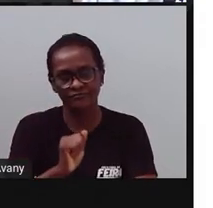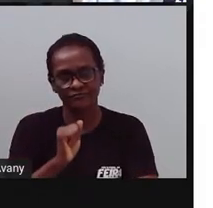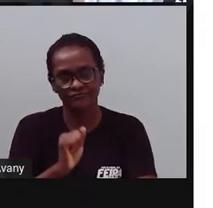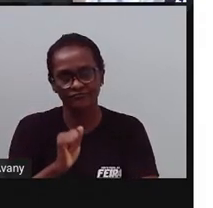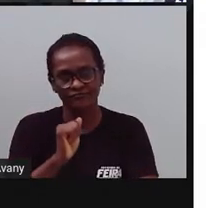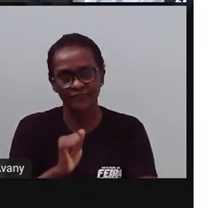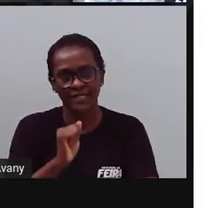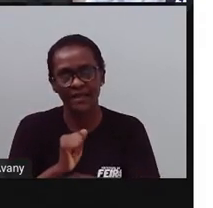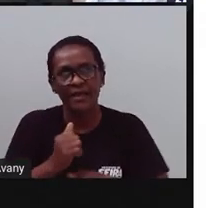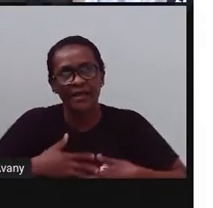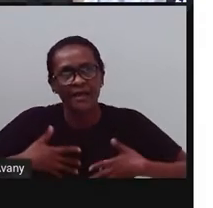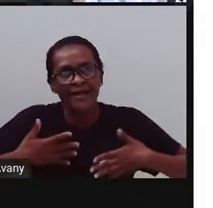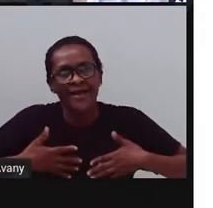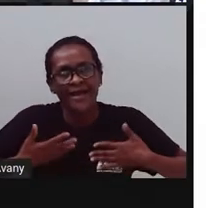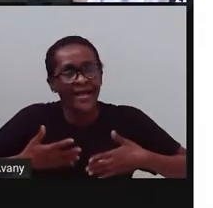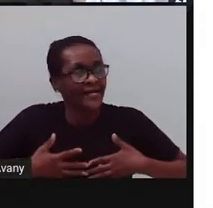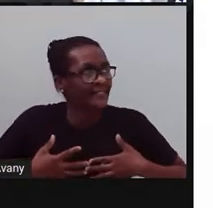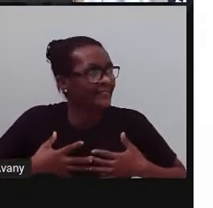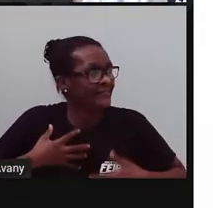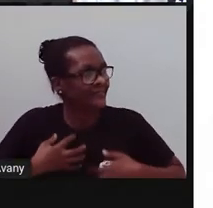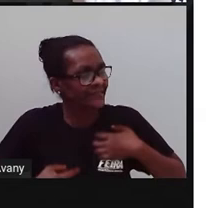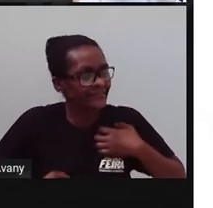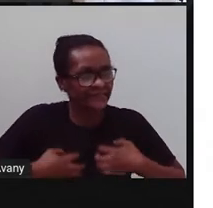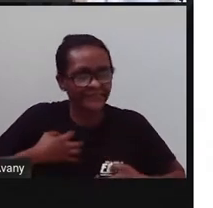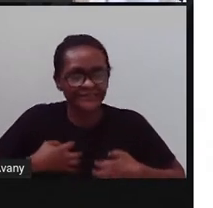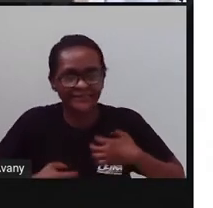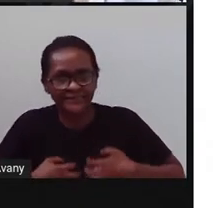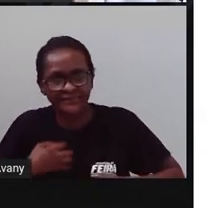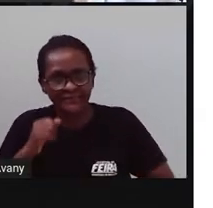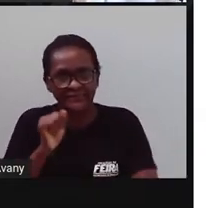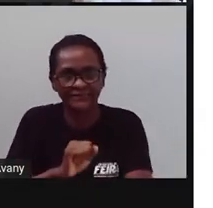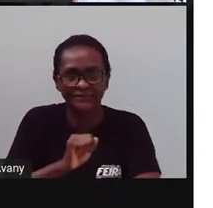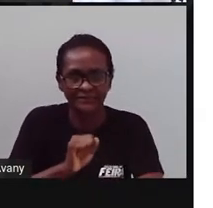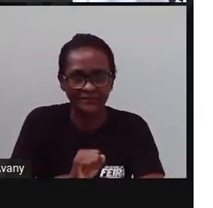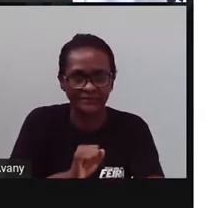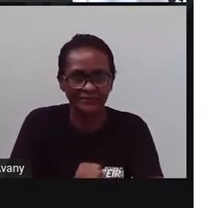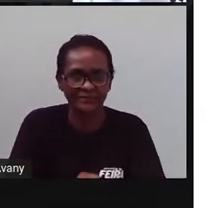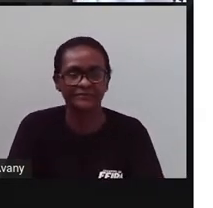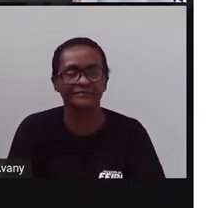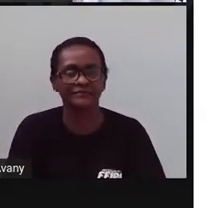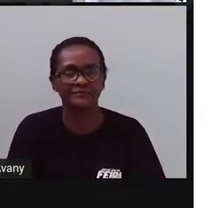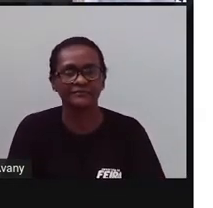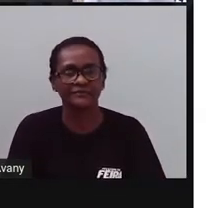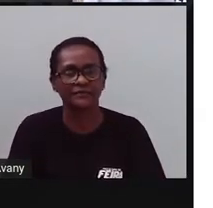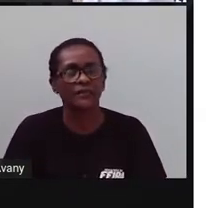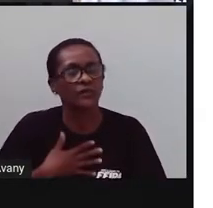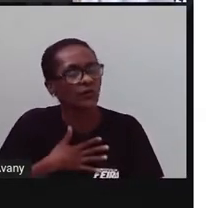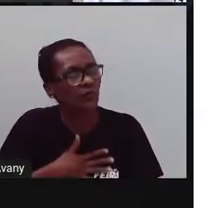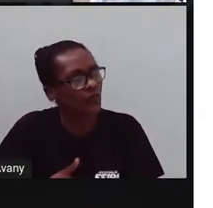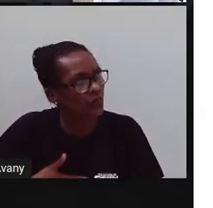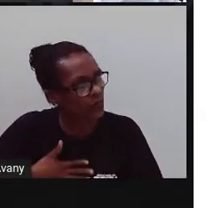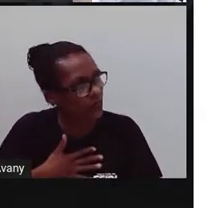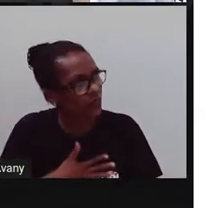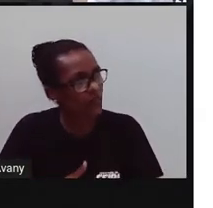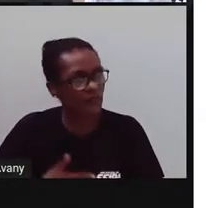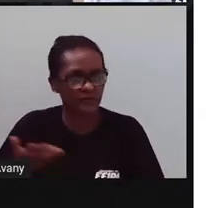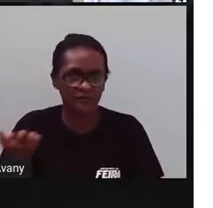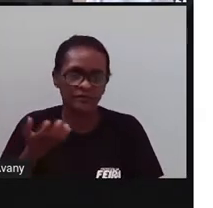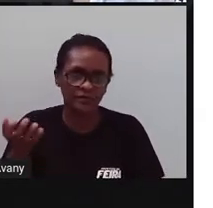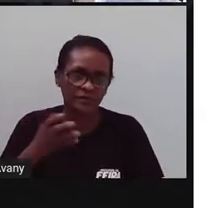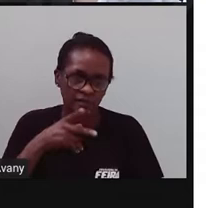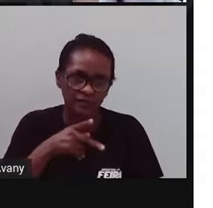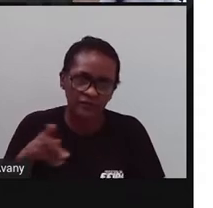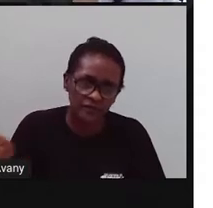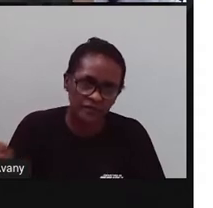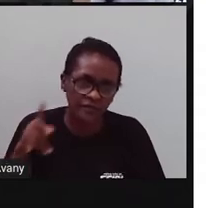do distrito, quanto pelas pessoas que não moram em Humildes, mas querem, vão visitar o Humildes, E